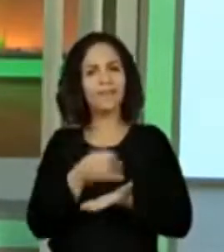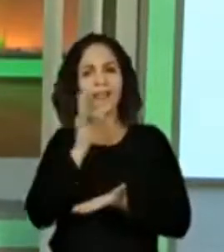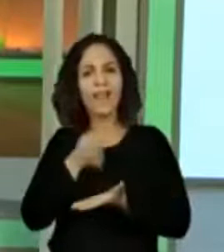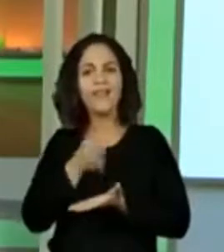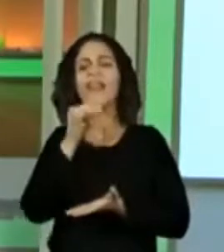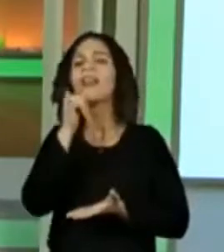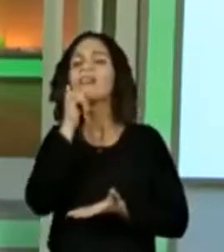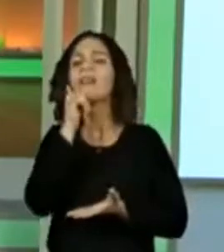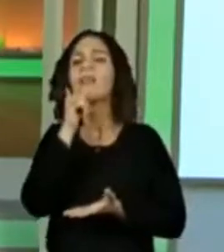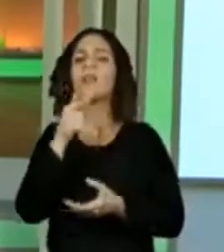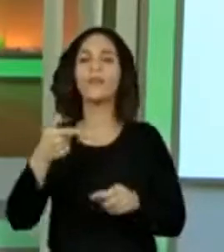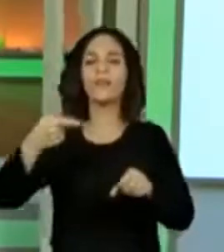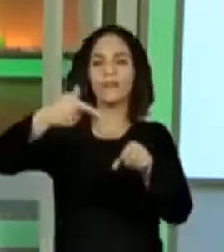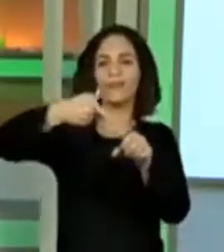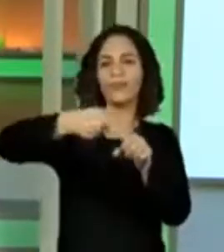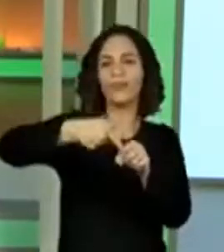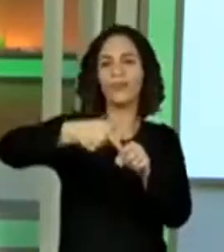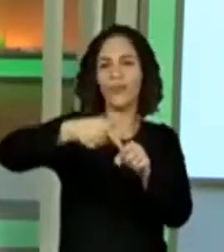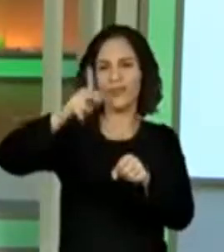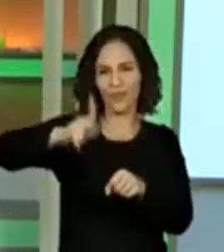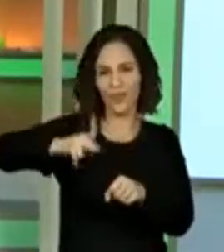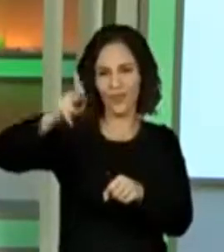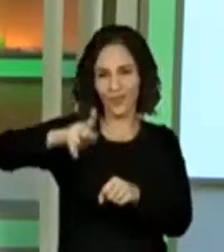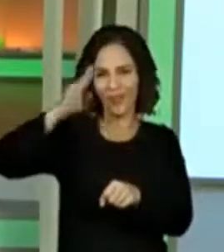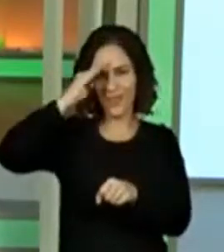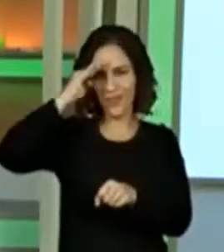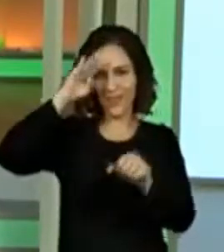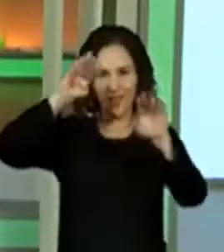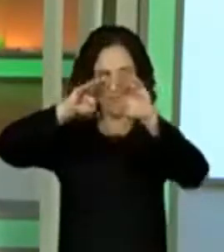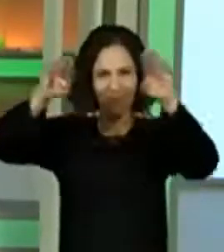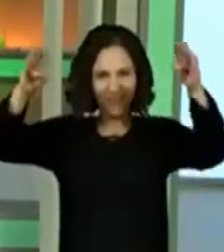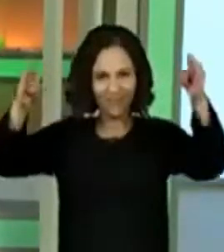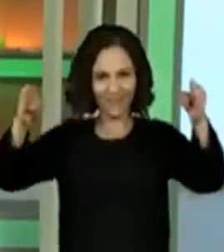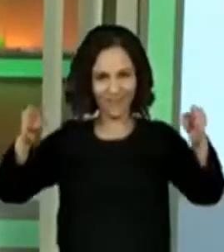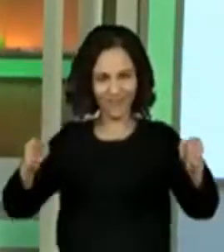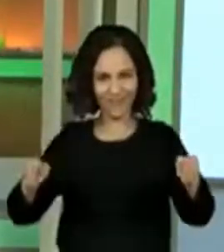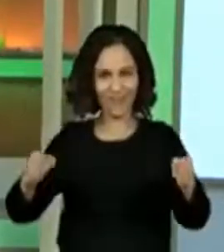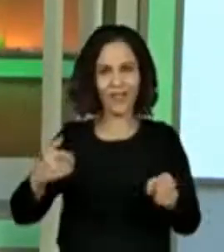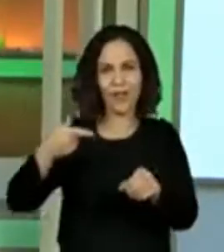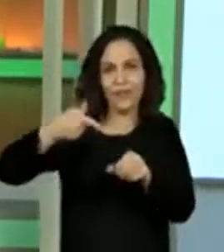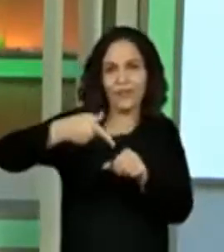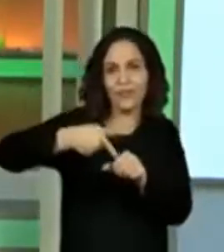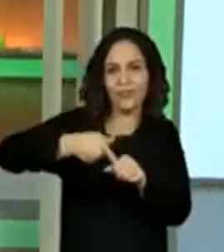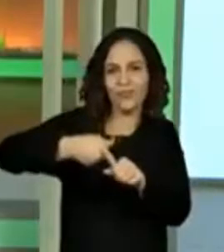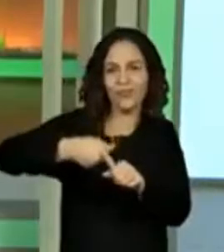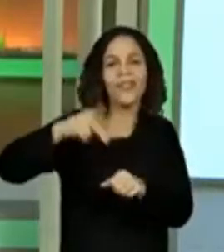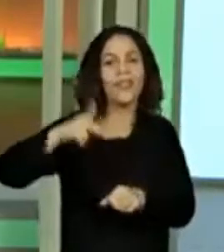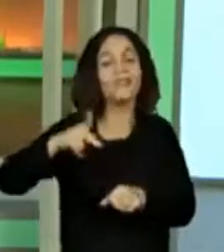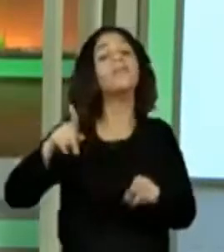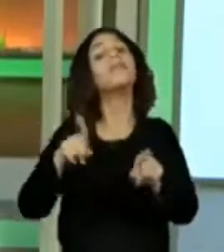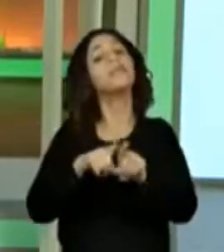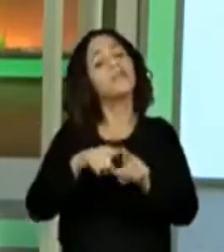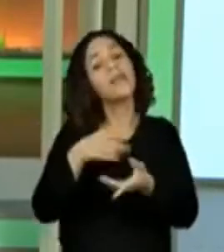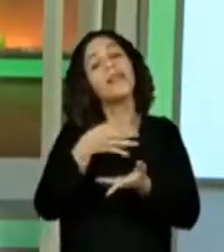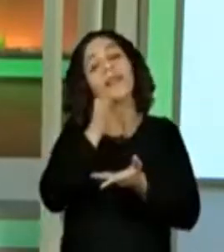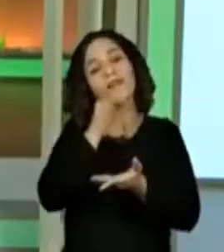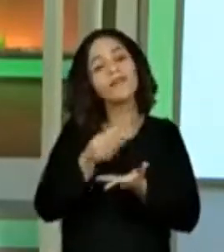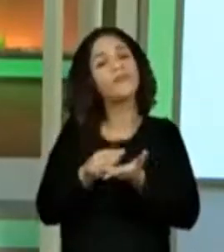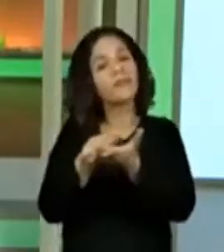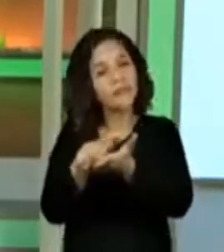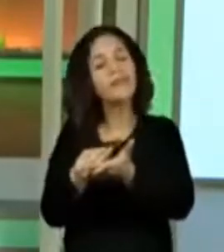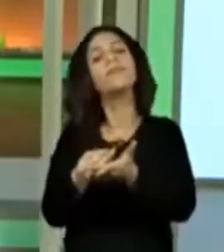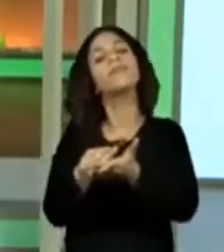posto de gasolina. É, não tem aquelas lojinhas pequenininhas no posto? Também serve cafezinho, sabia?